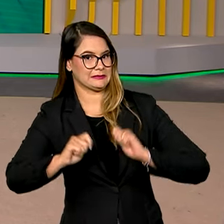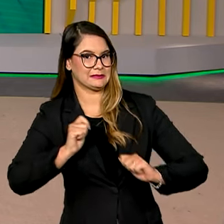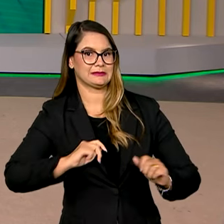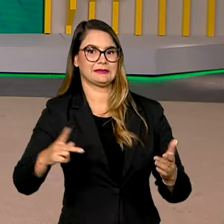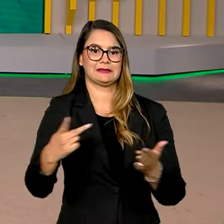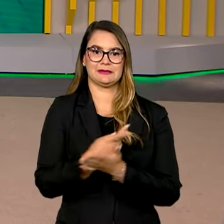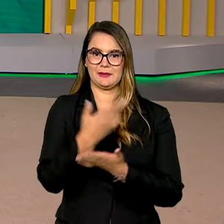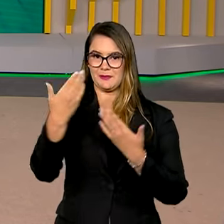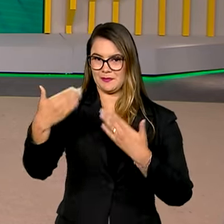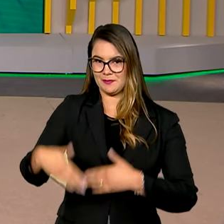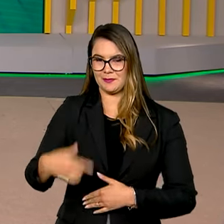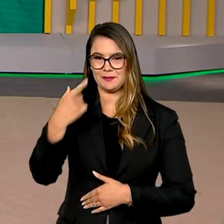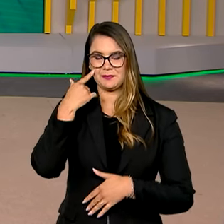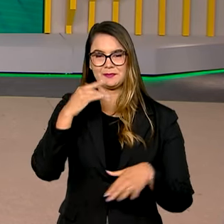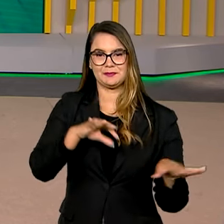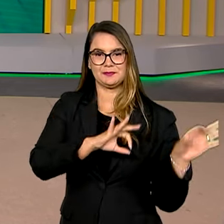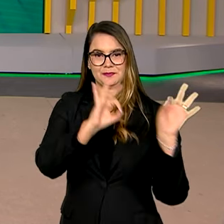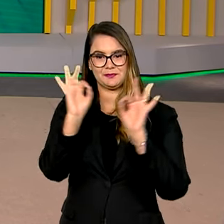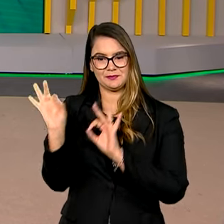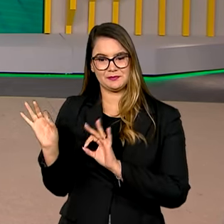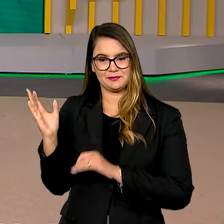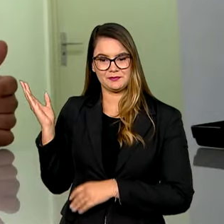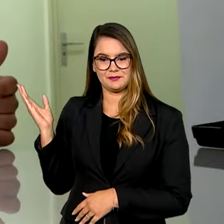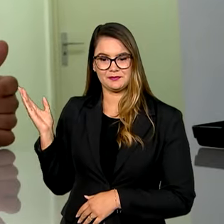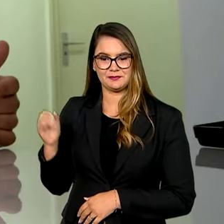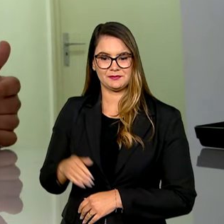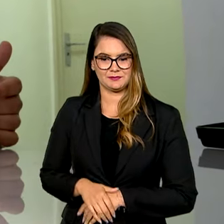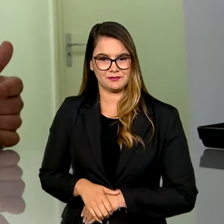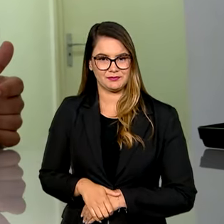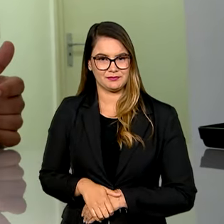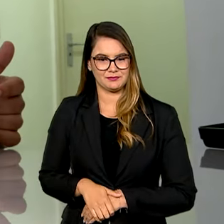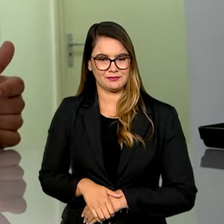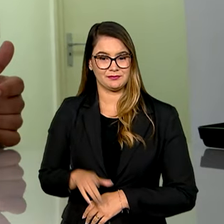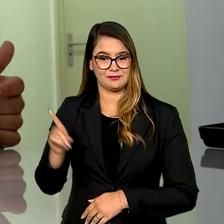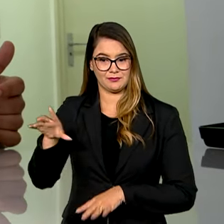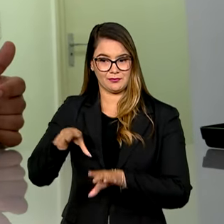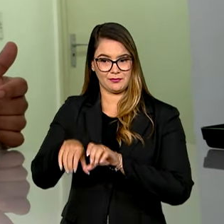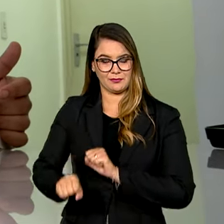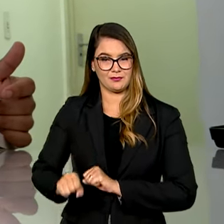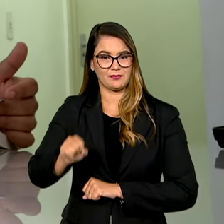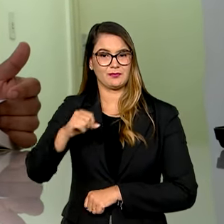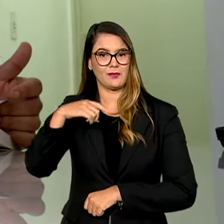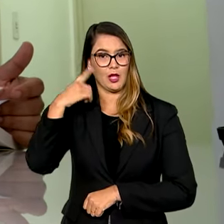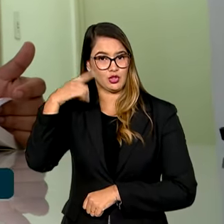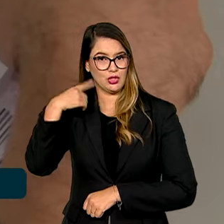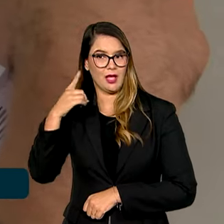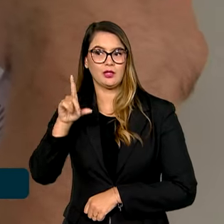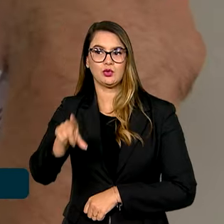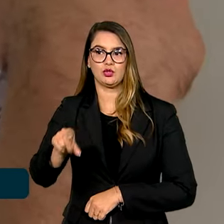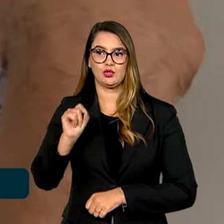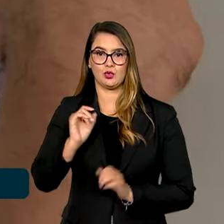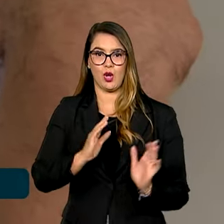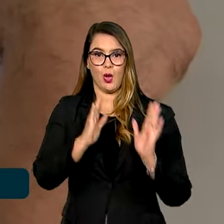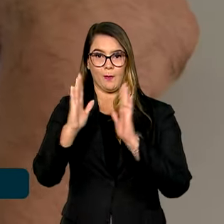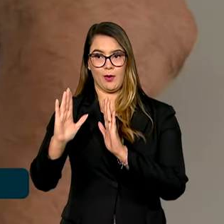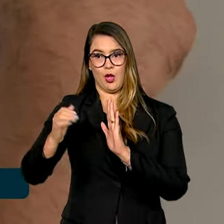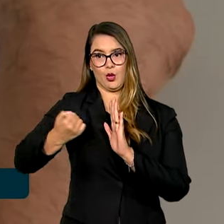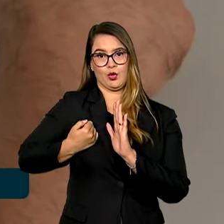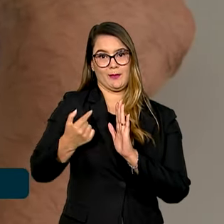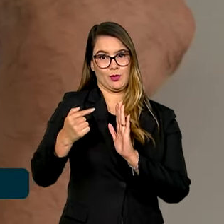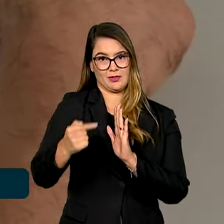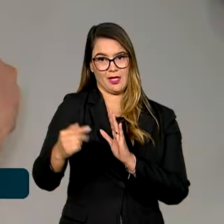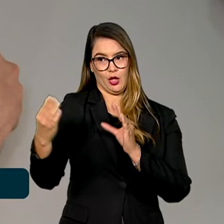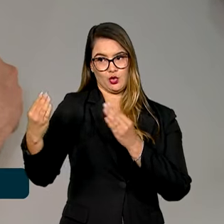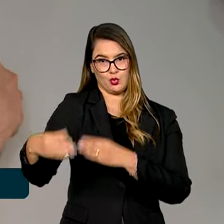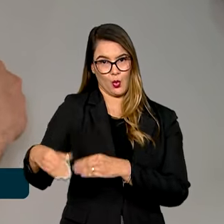a realização da prova. Acompanhe na reportagem. Graduado em Direito, Lucas escolheu o bloco 7 do concurso